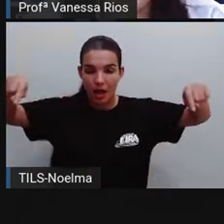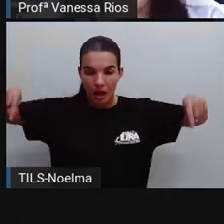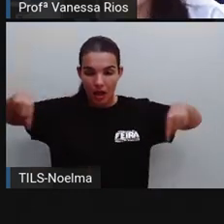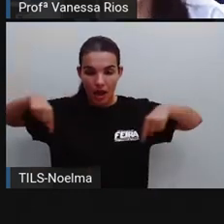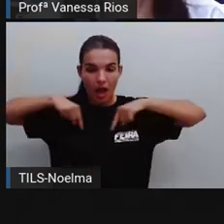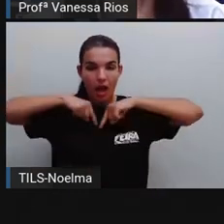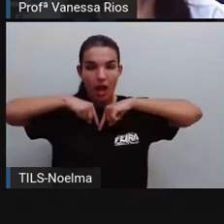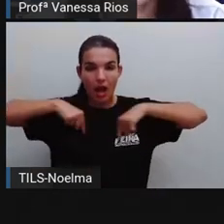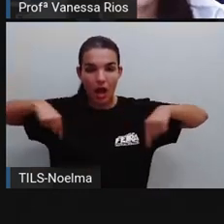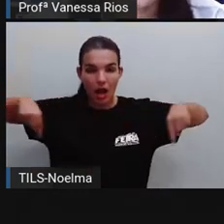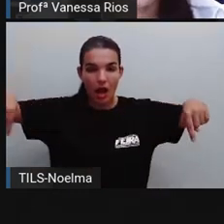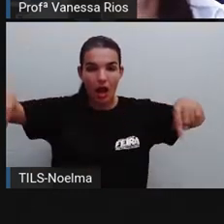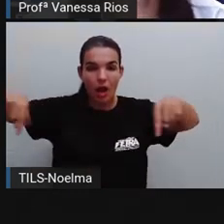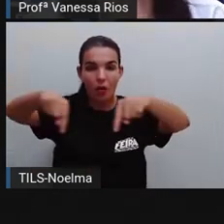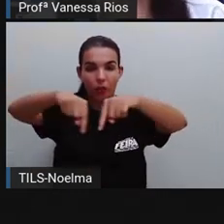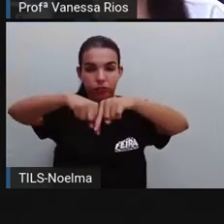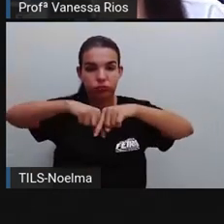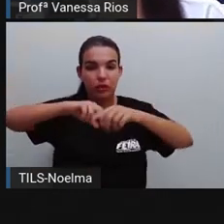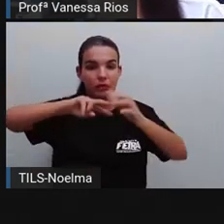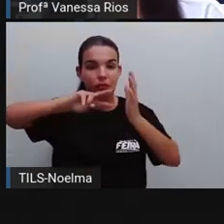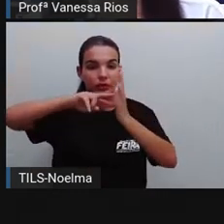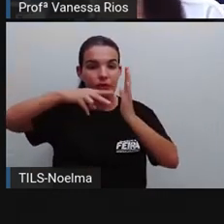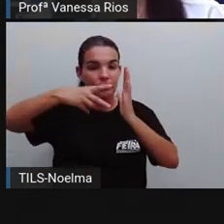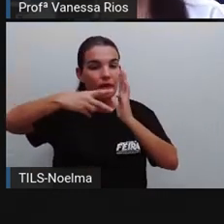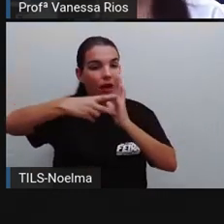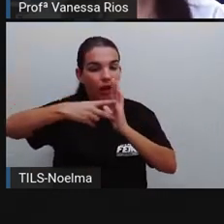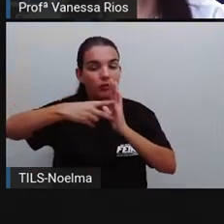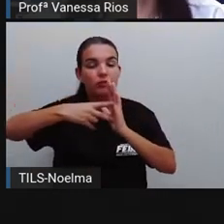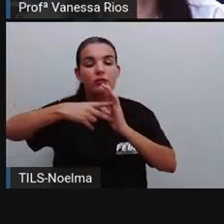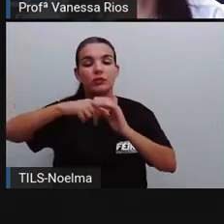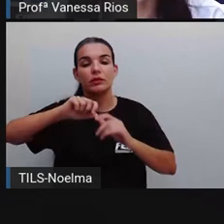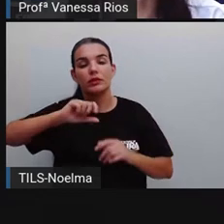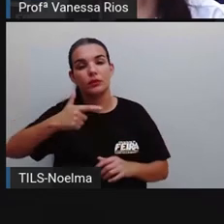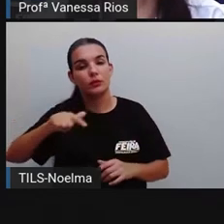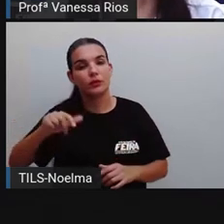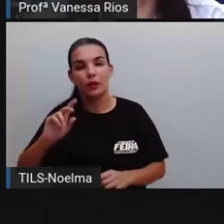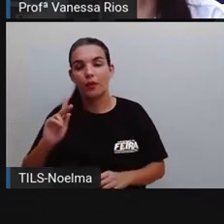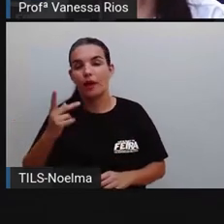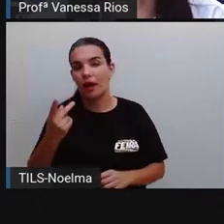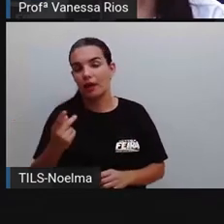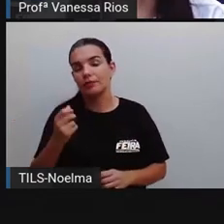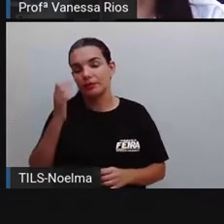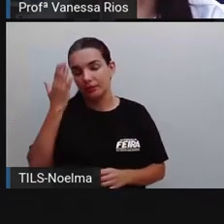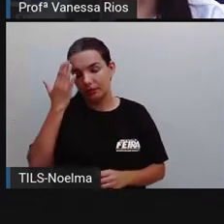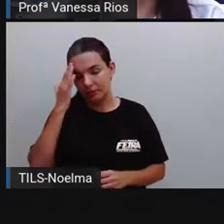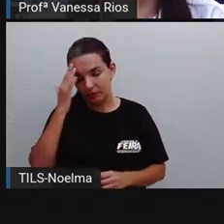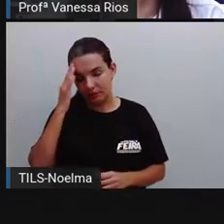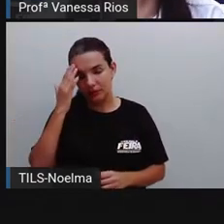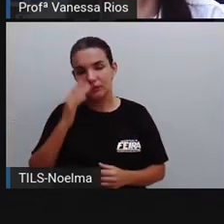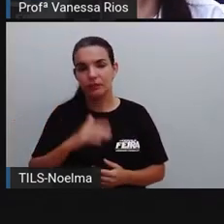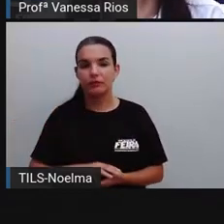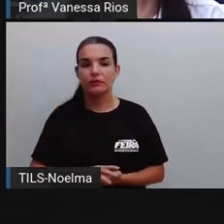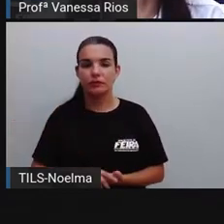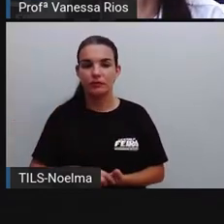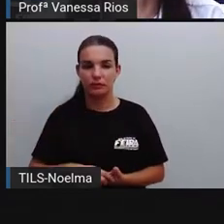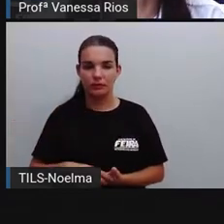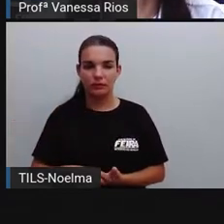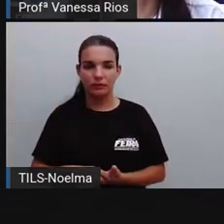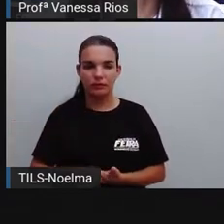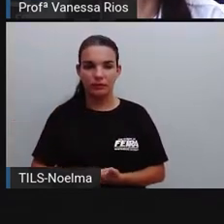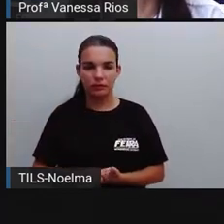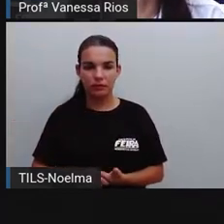definição, outro conceito. Essa Bahia aí, ele é grafado sem o H, é escrito sem a presença da letra H.